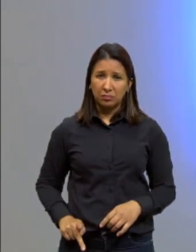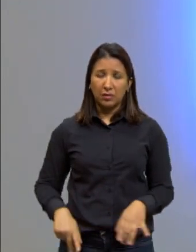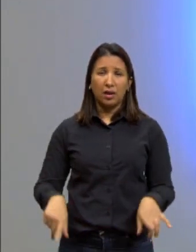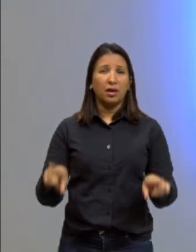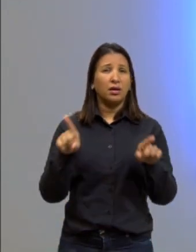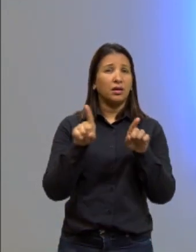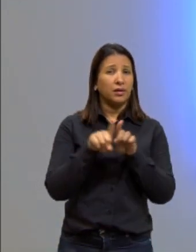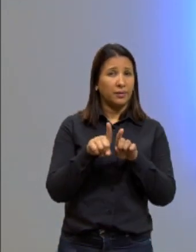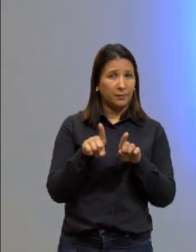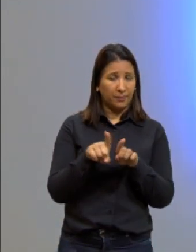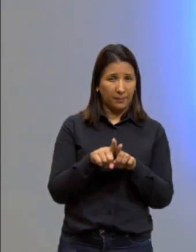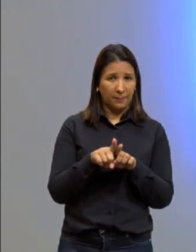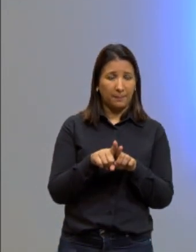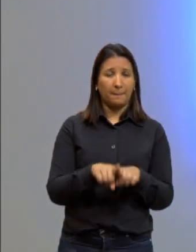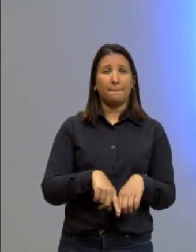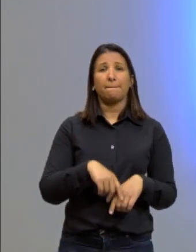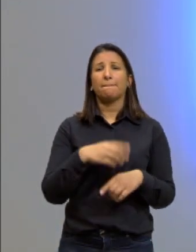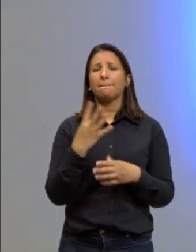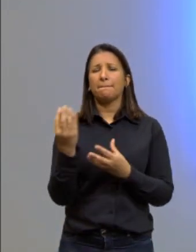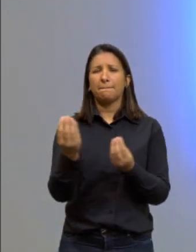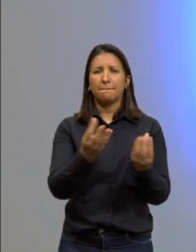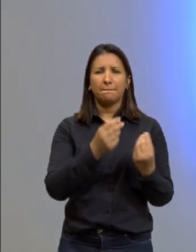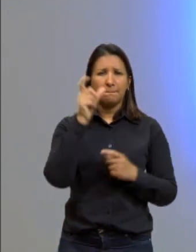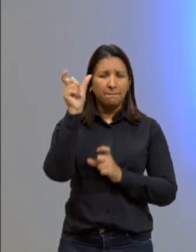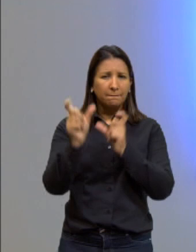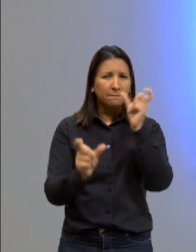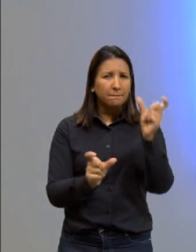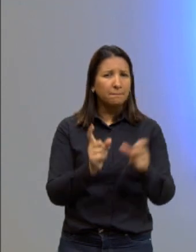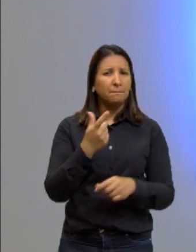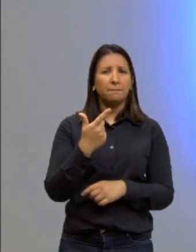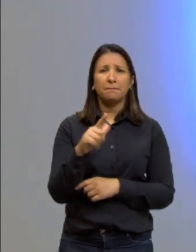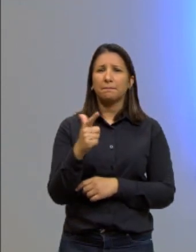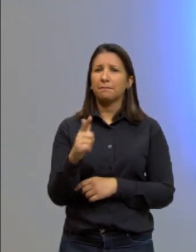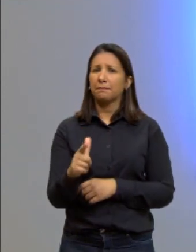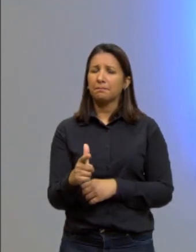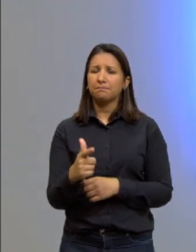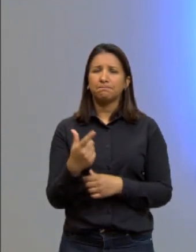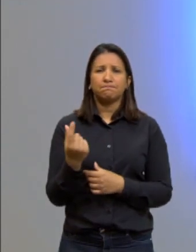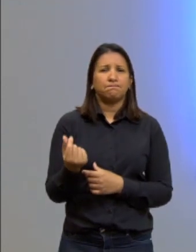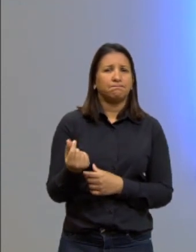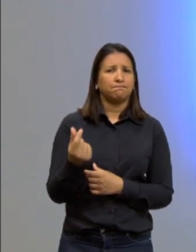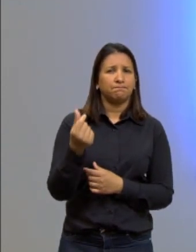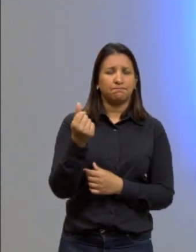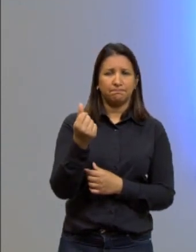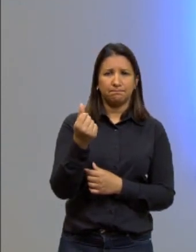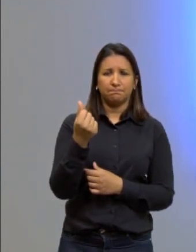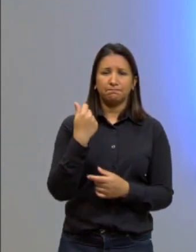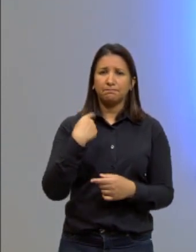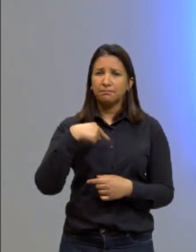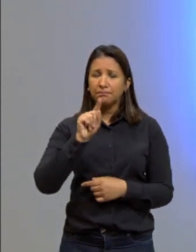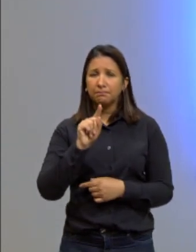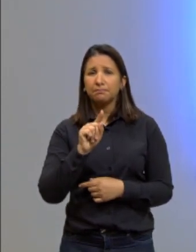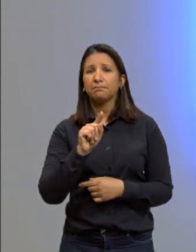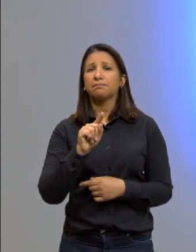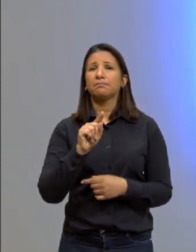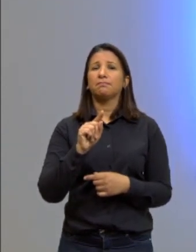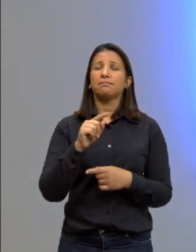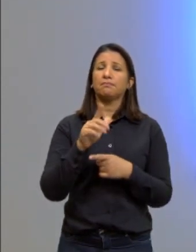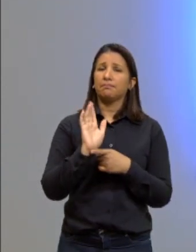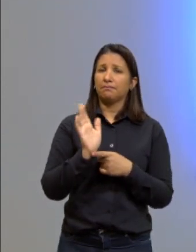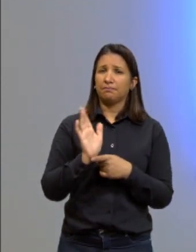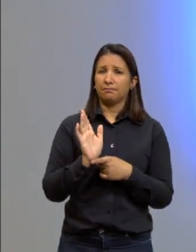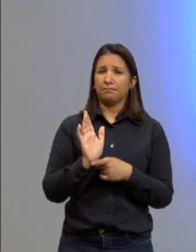além disso, muitas pessoas não possuem condições para ir a um